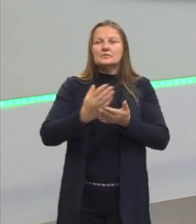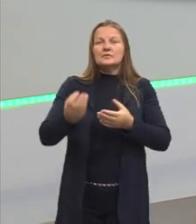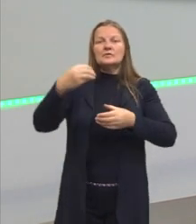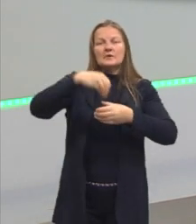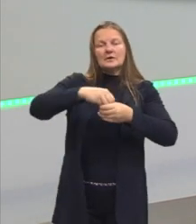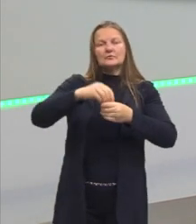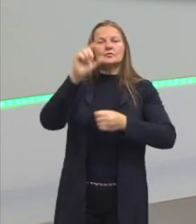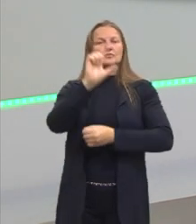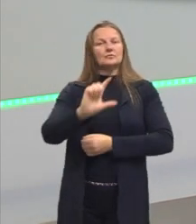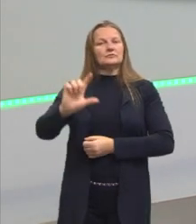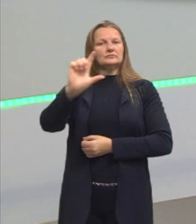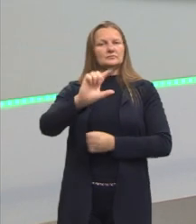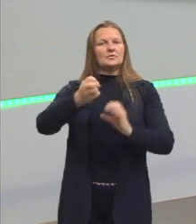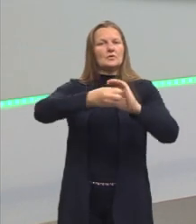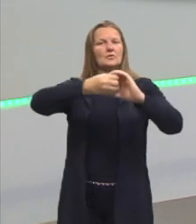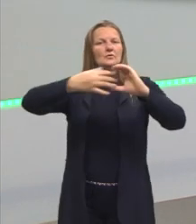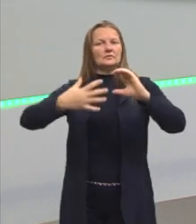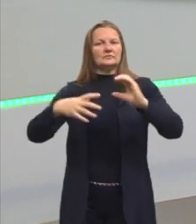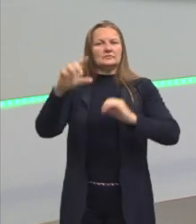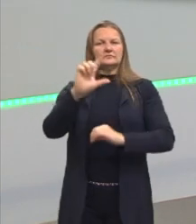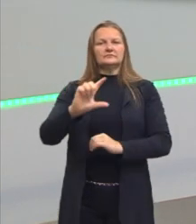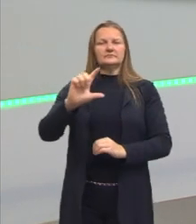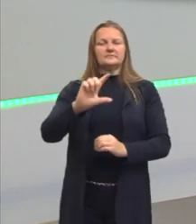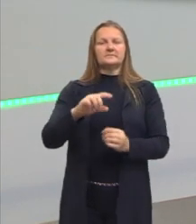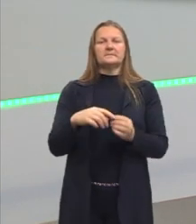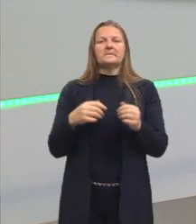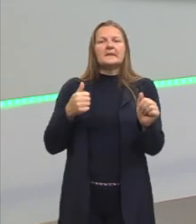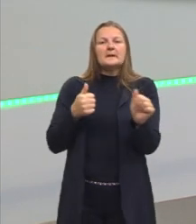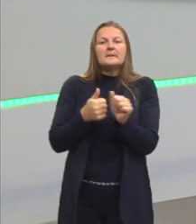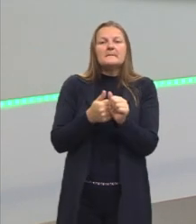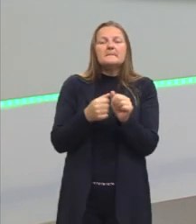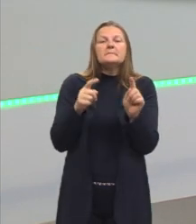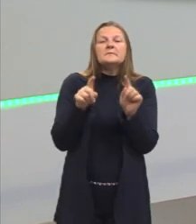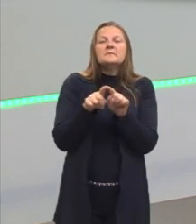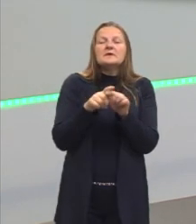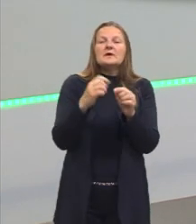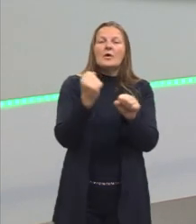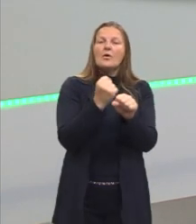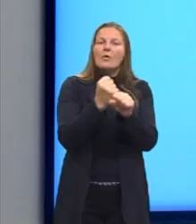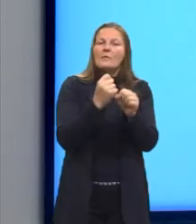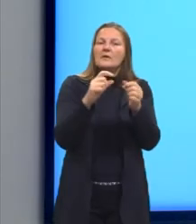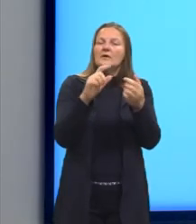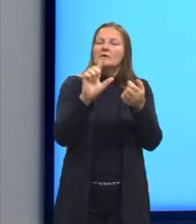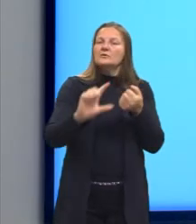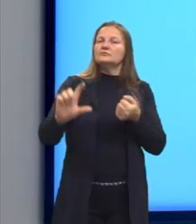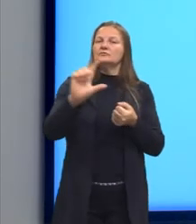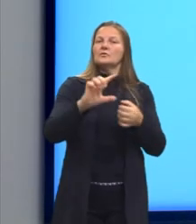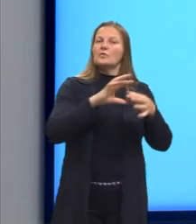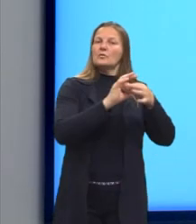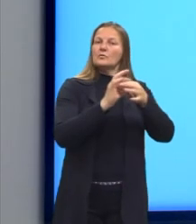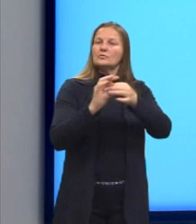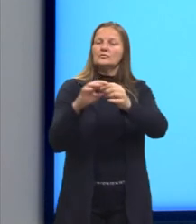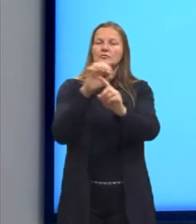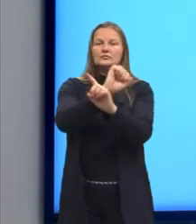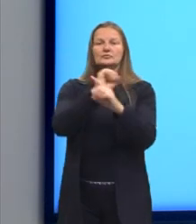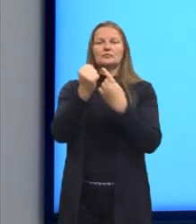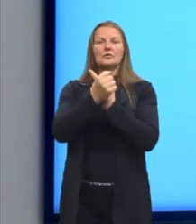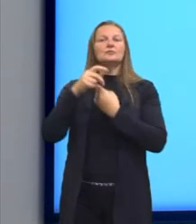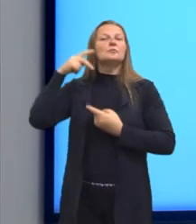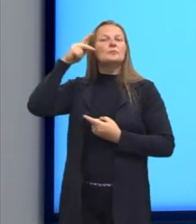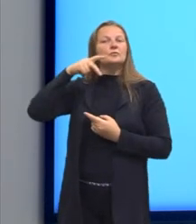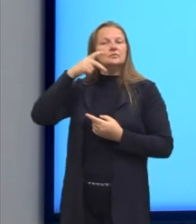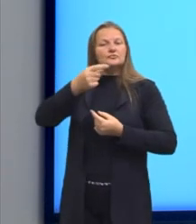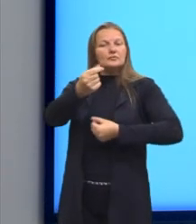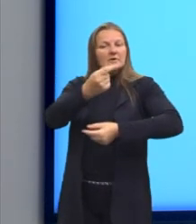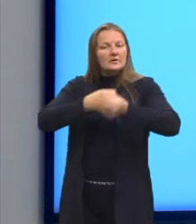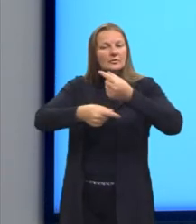tudo vai entrando como característica também. A aproximação da obra literária ao contexto sociopolítico-econômico. Então, a